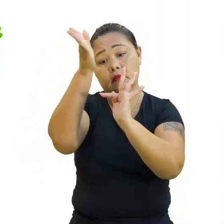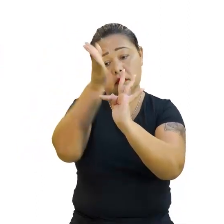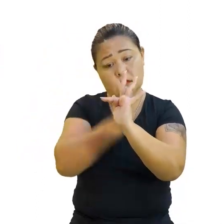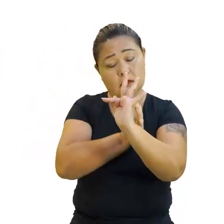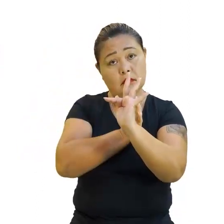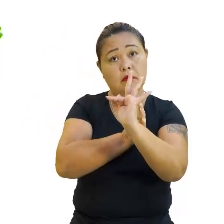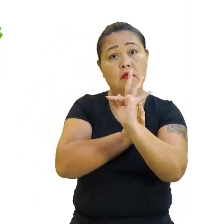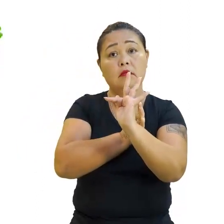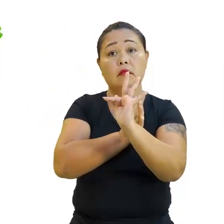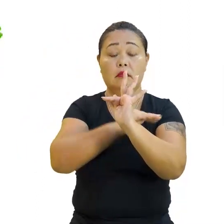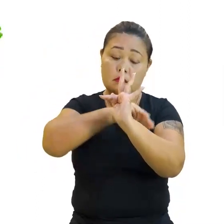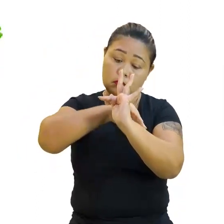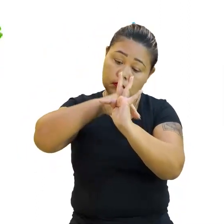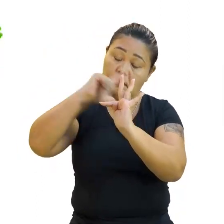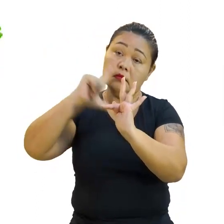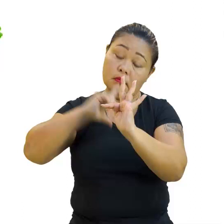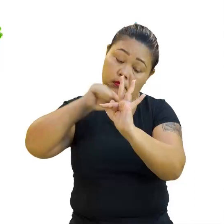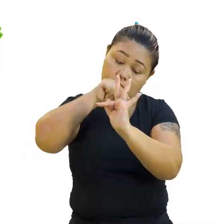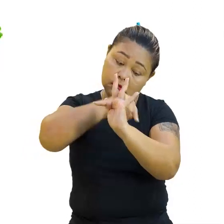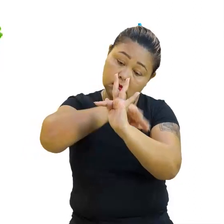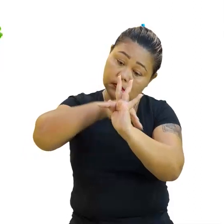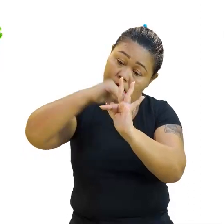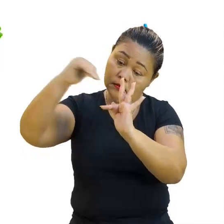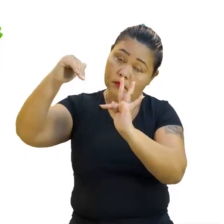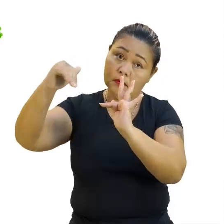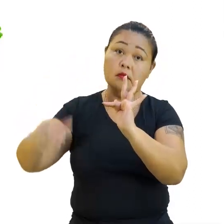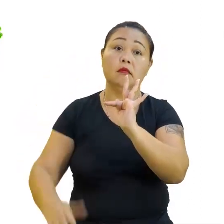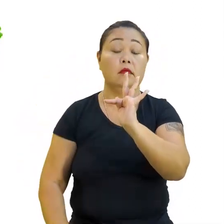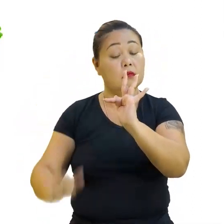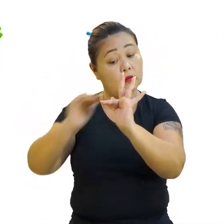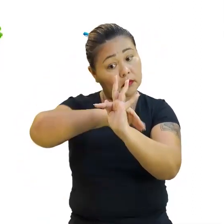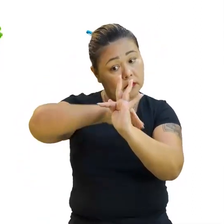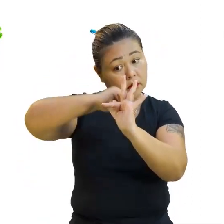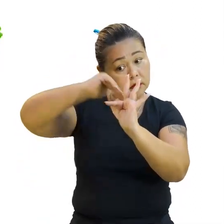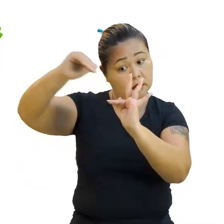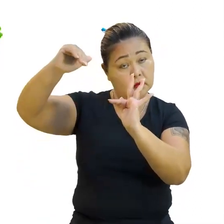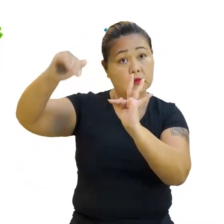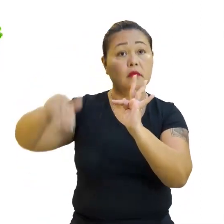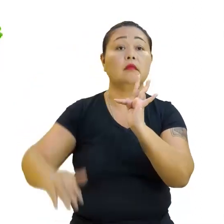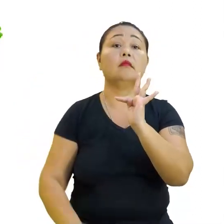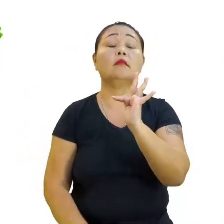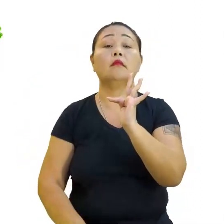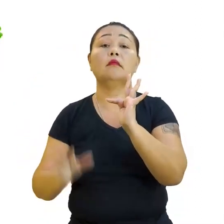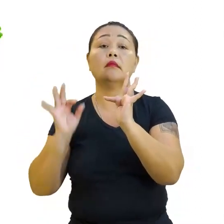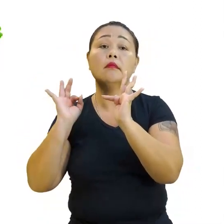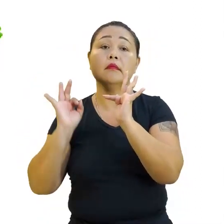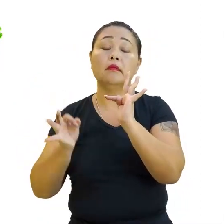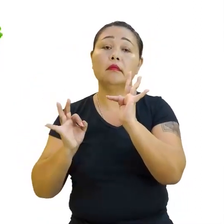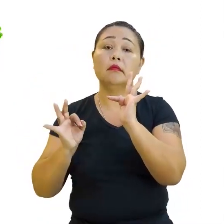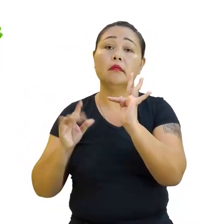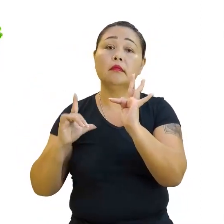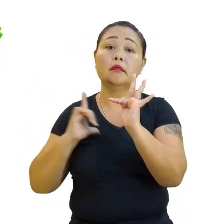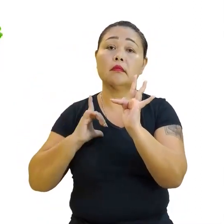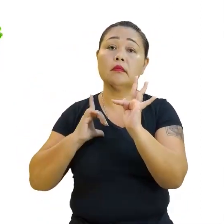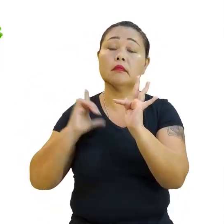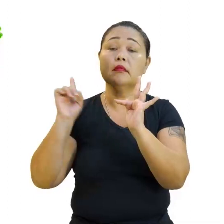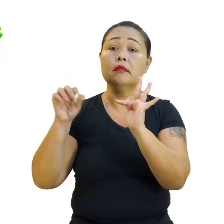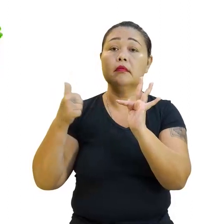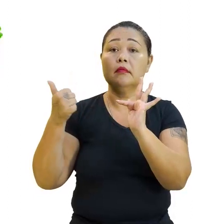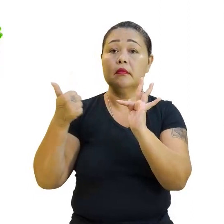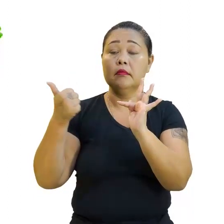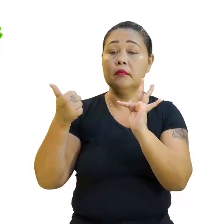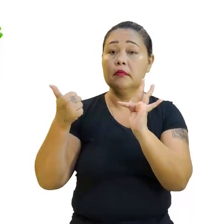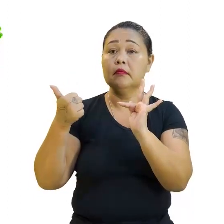Não, ela está vindo de baixo para cima, só você ir lá direitinho. crescendo, né, gente? Olha lá, crescendo, certo? Então, o primeiro passo era